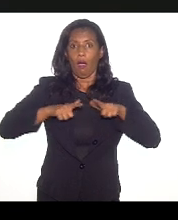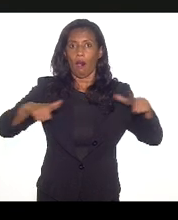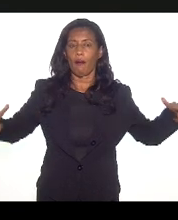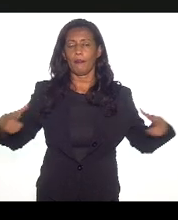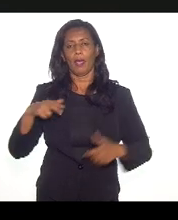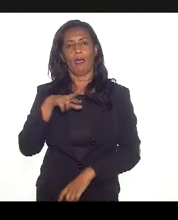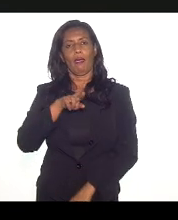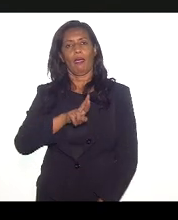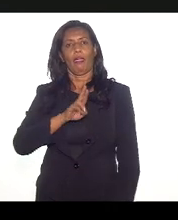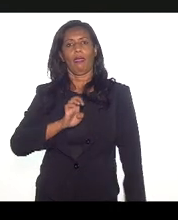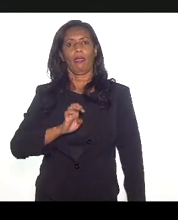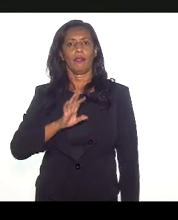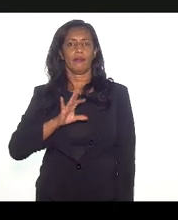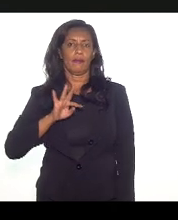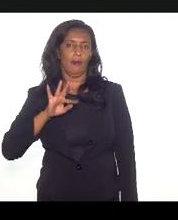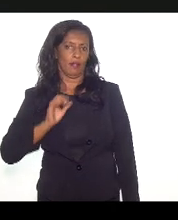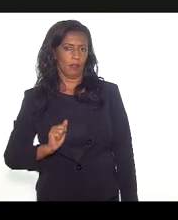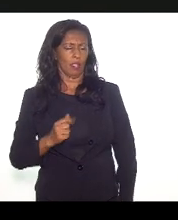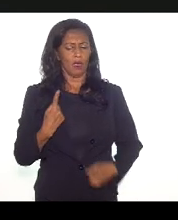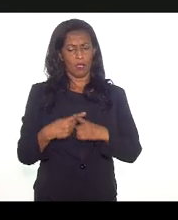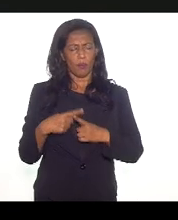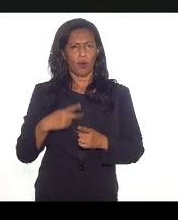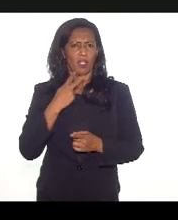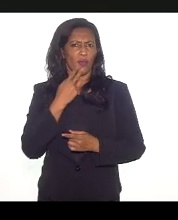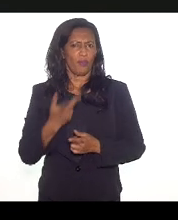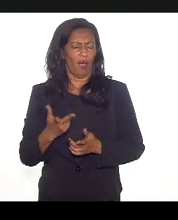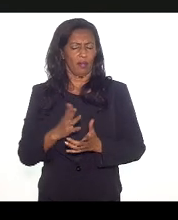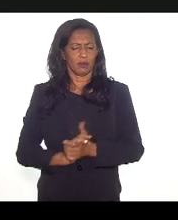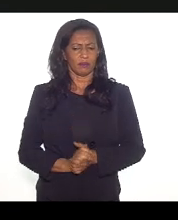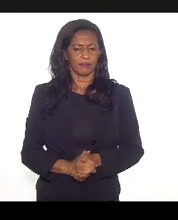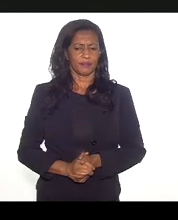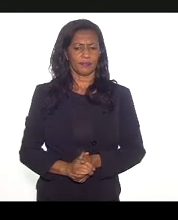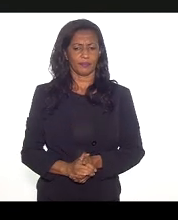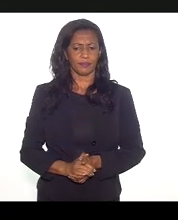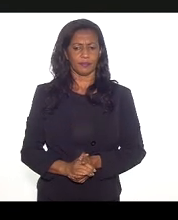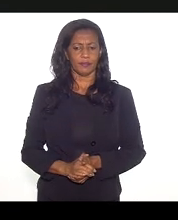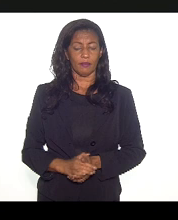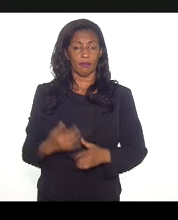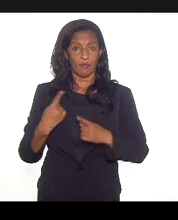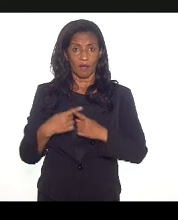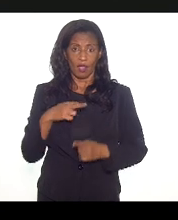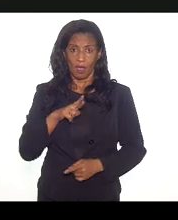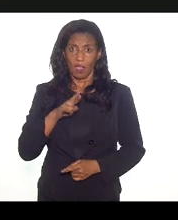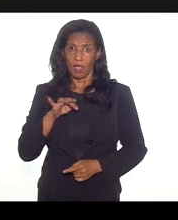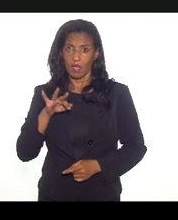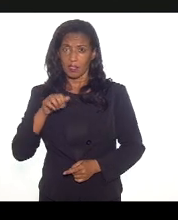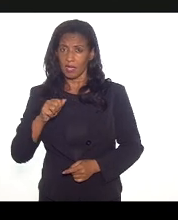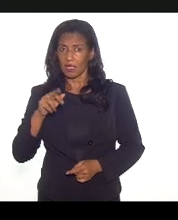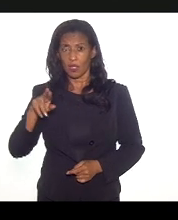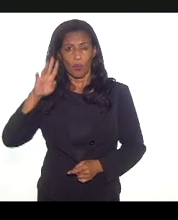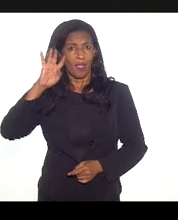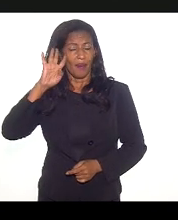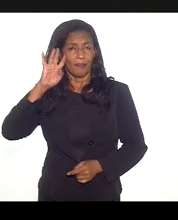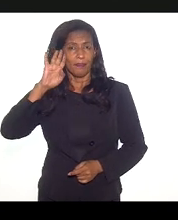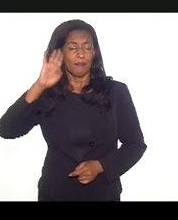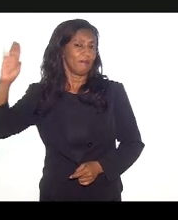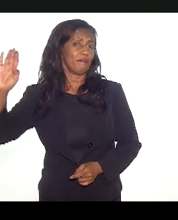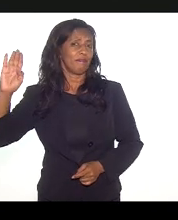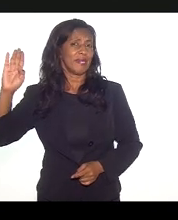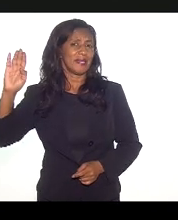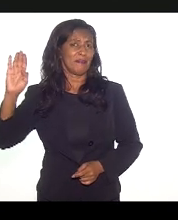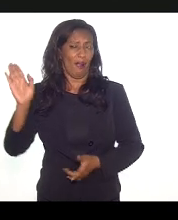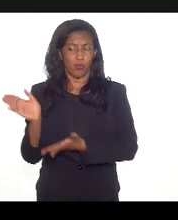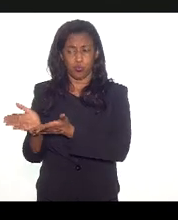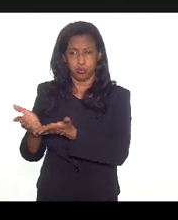receita. E por que eu digo que essa receita não é principalmente fruto de benefícios